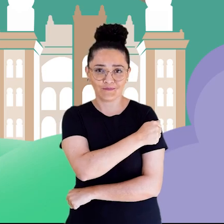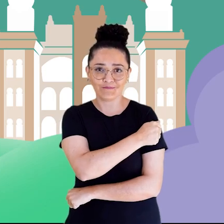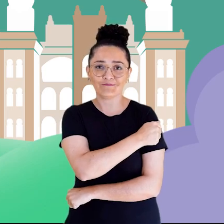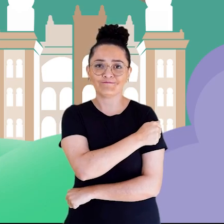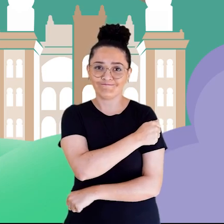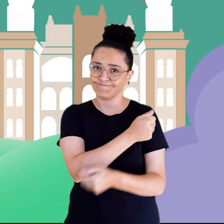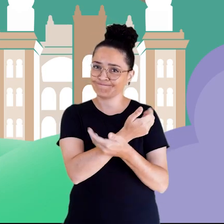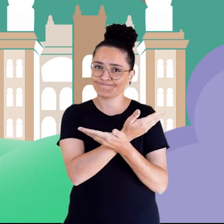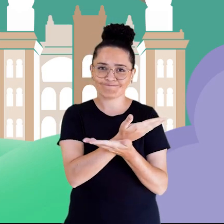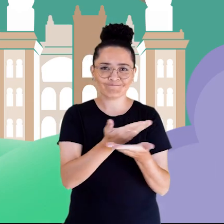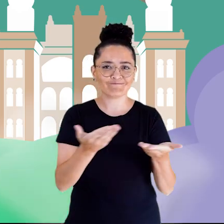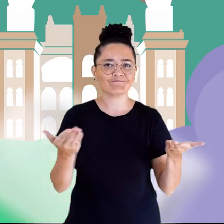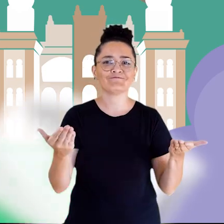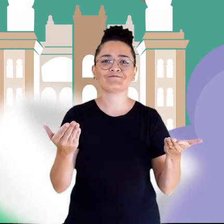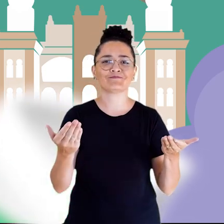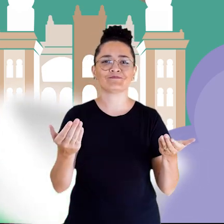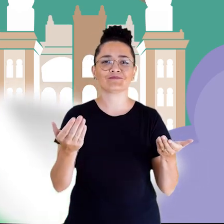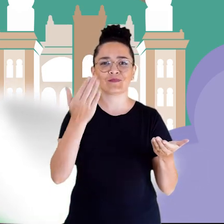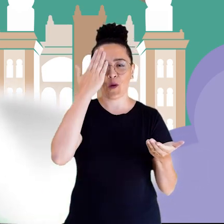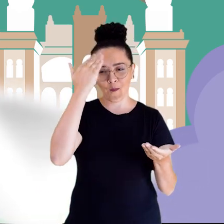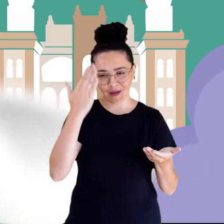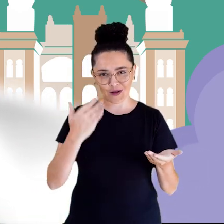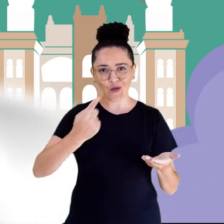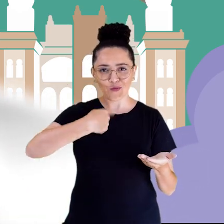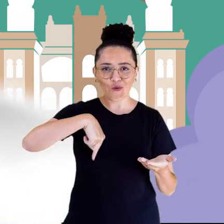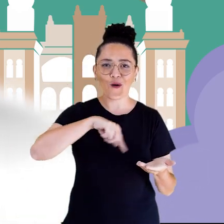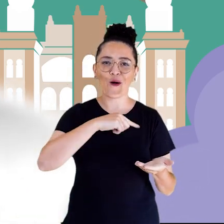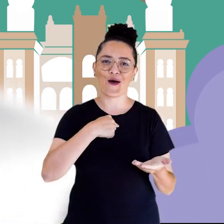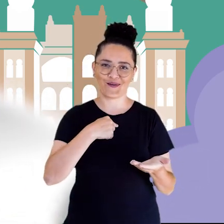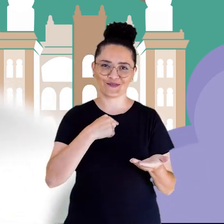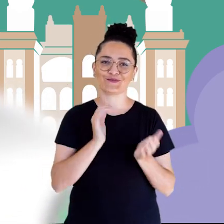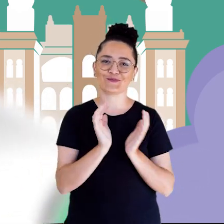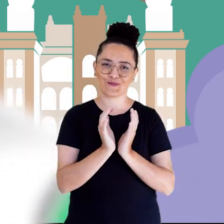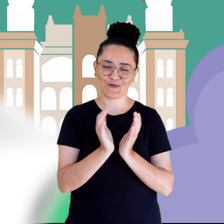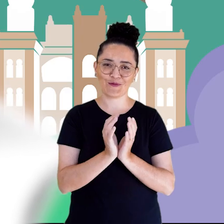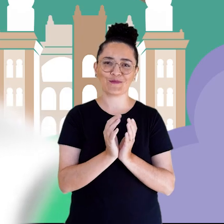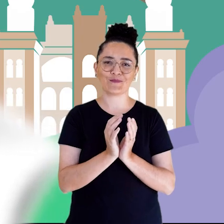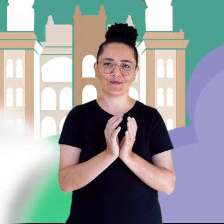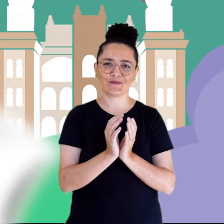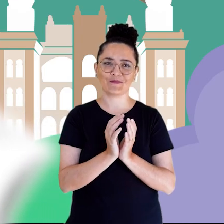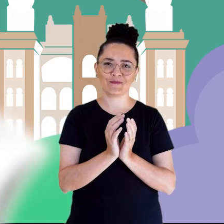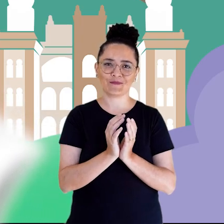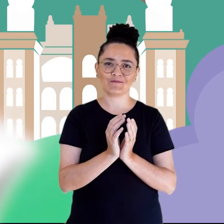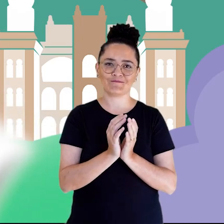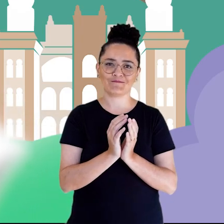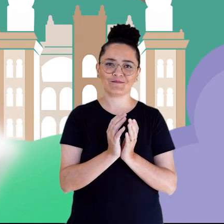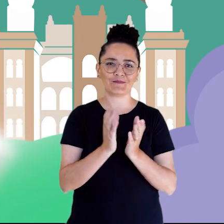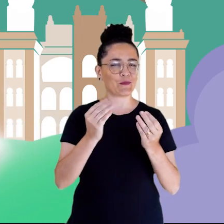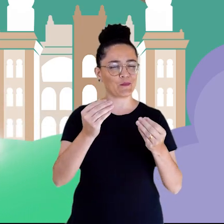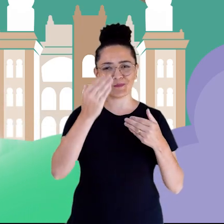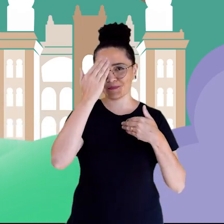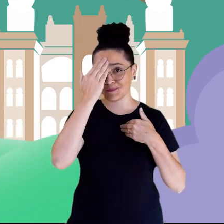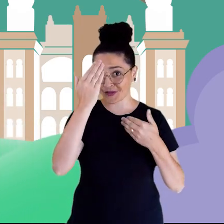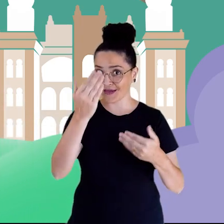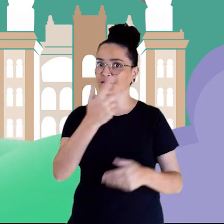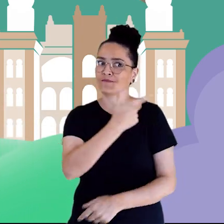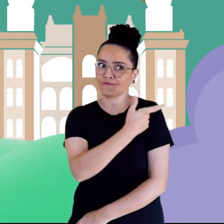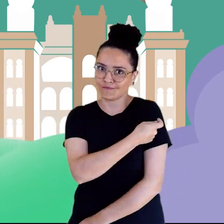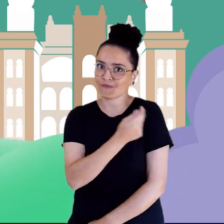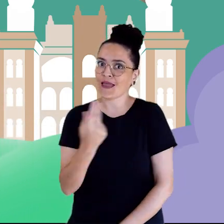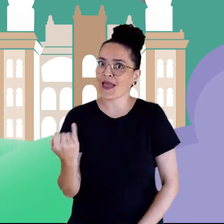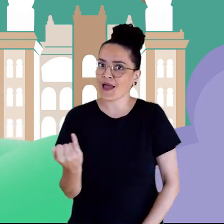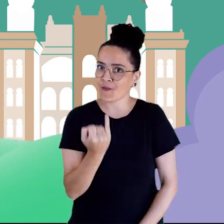mencionaram a gente Na homenagem de coração e disse que vacina é importante